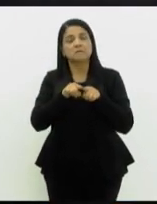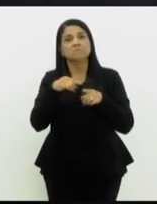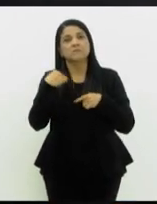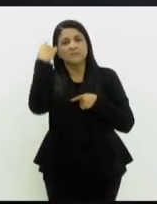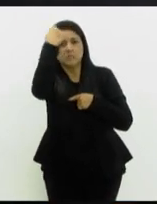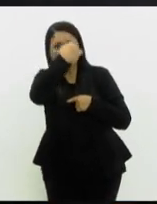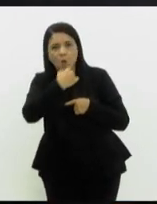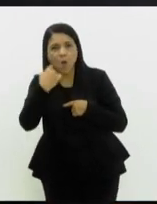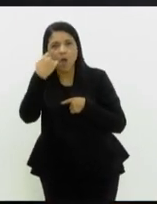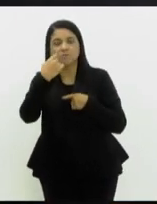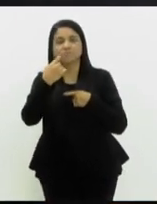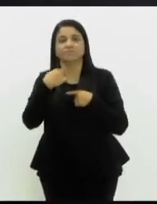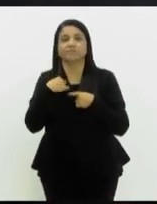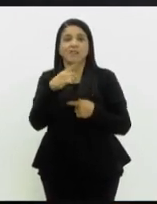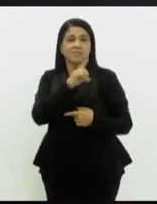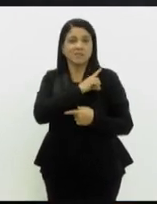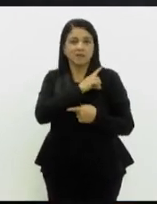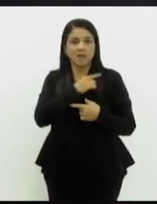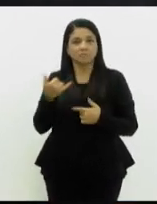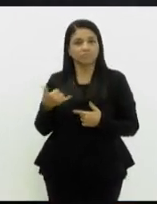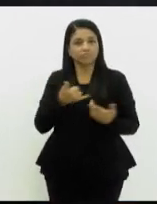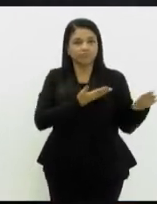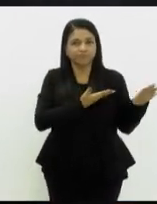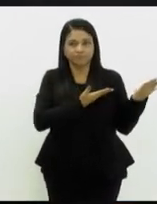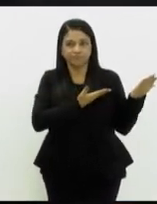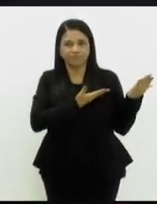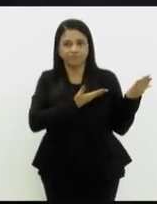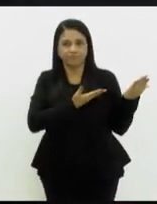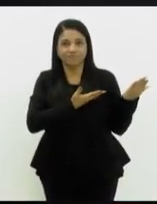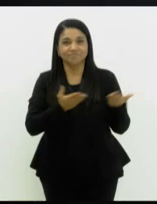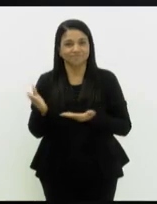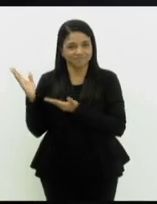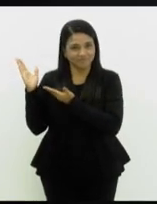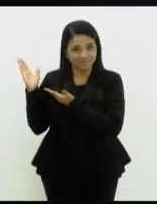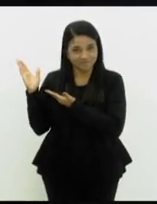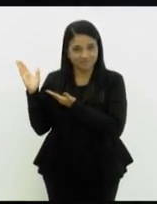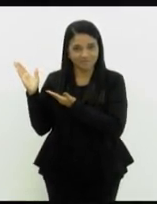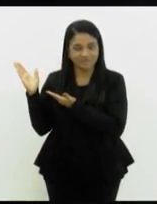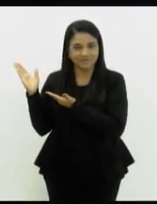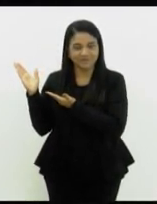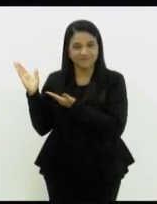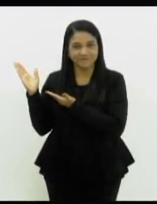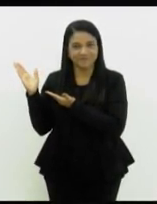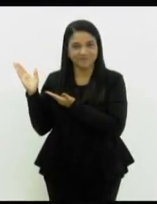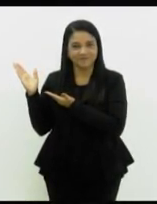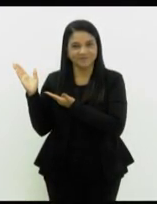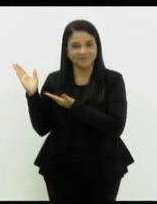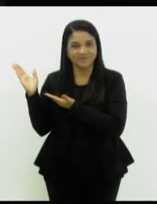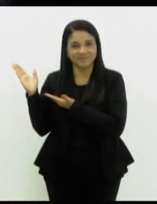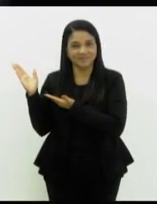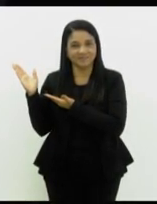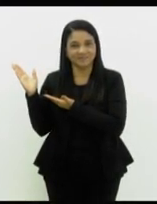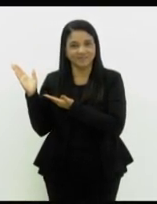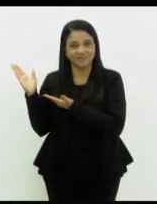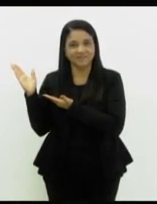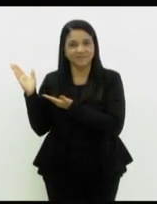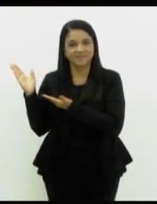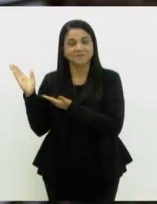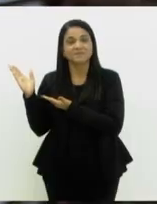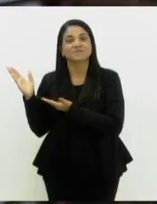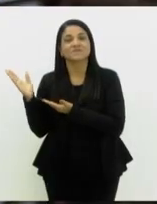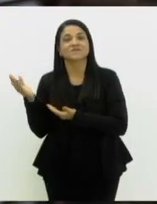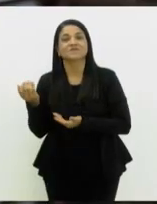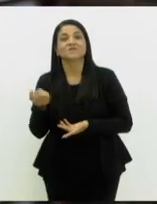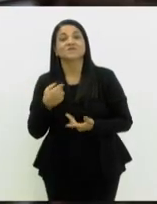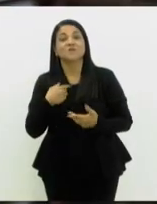delegados à disposição pelo telefone 21 99 803 7726. O